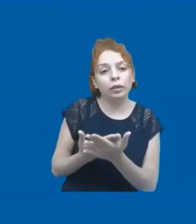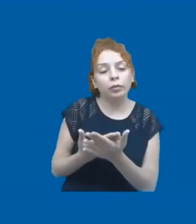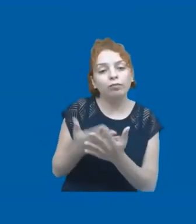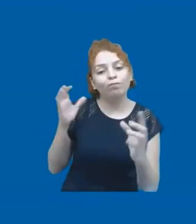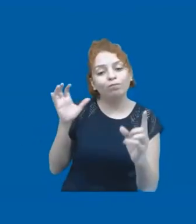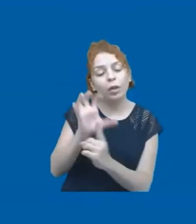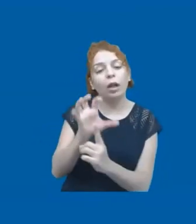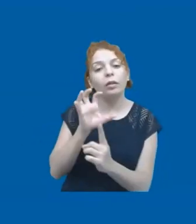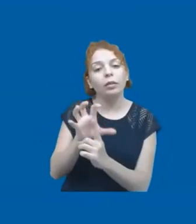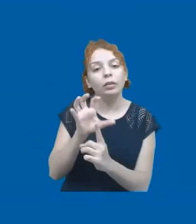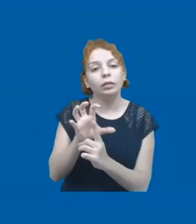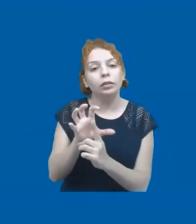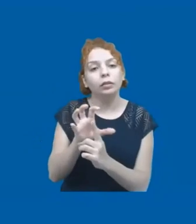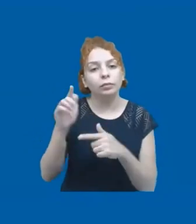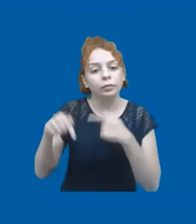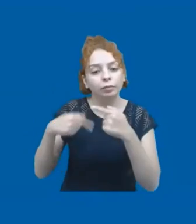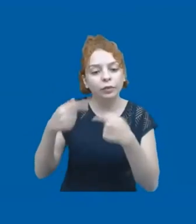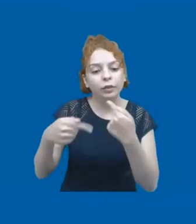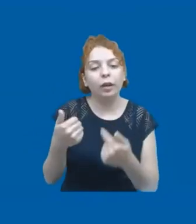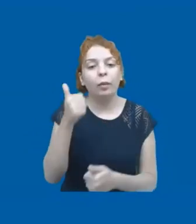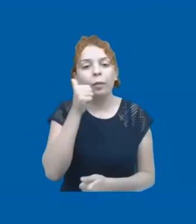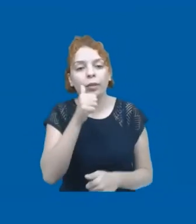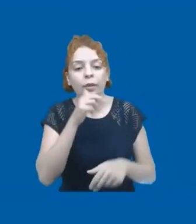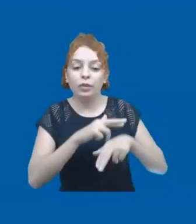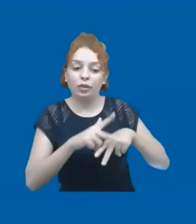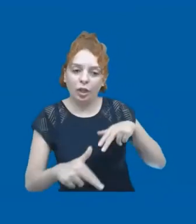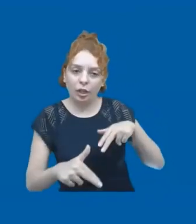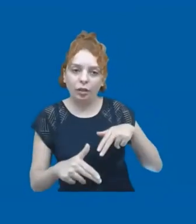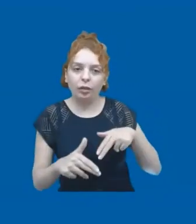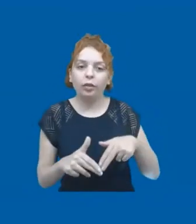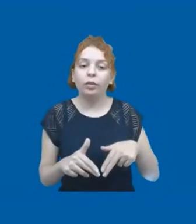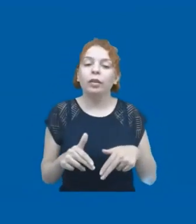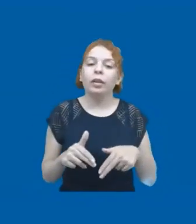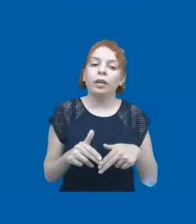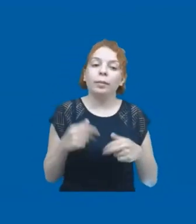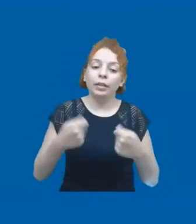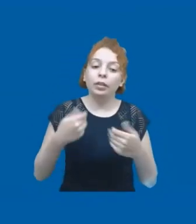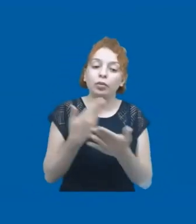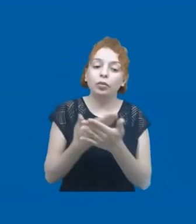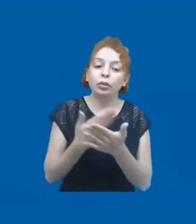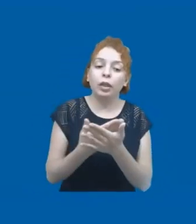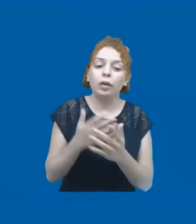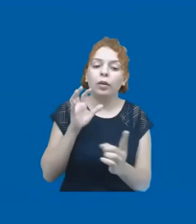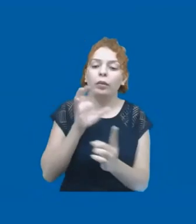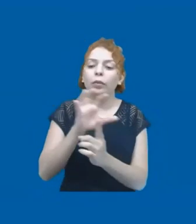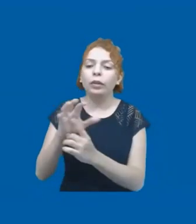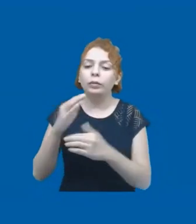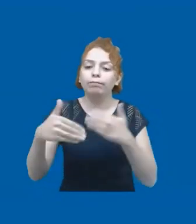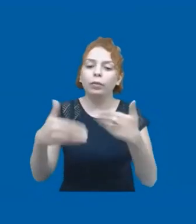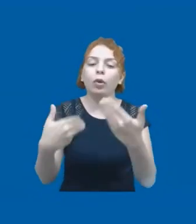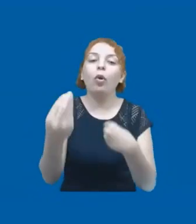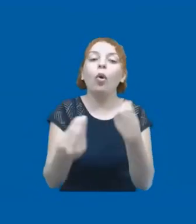também geracional e de gênero, a gente precisa mensurar e estudar que efeito isso vai ter no longo prazo.